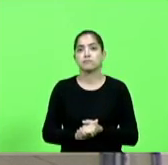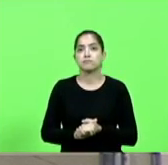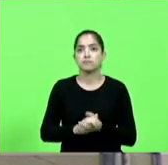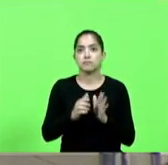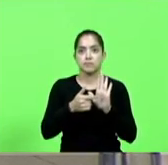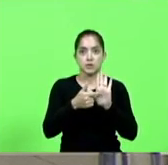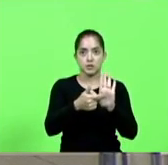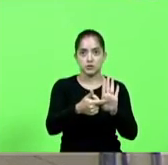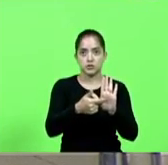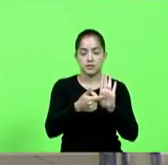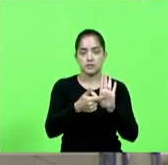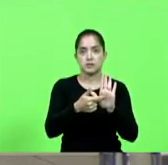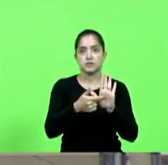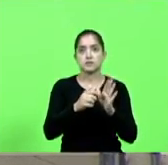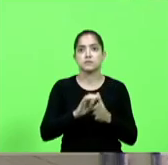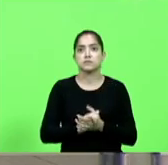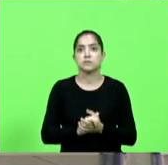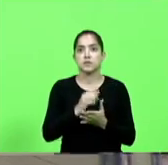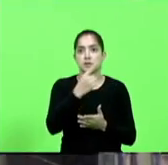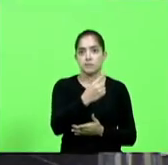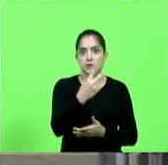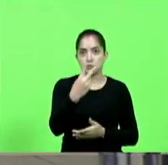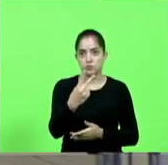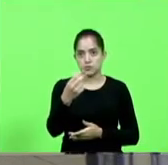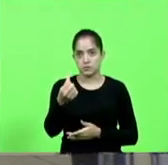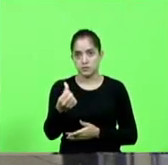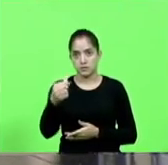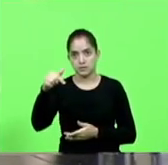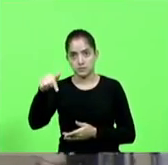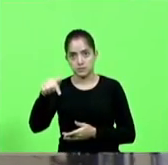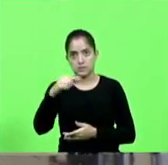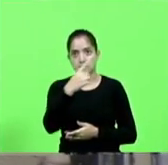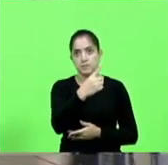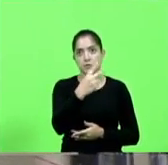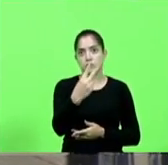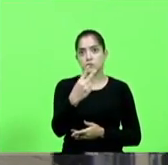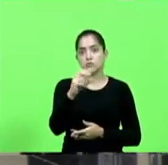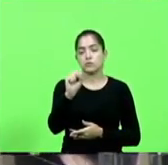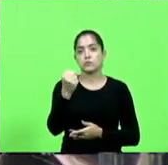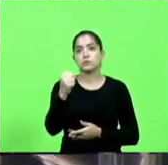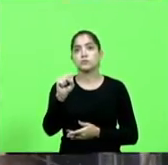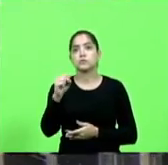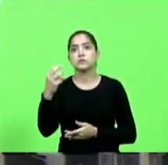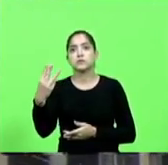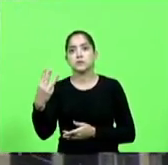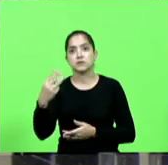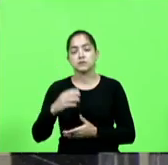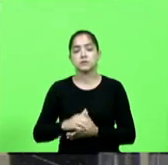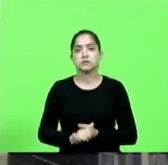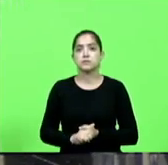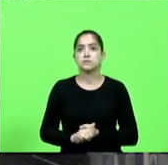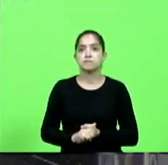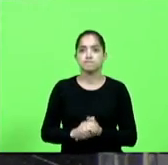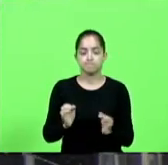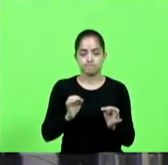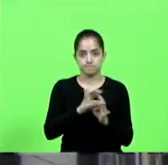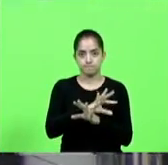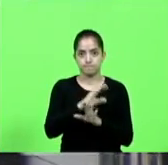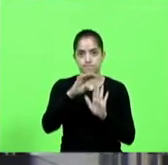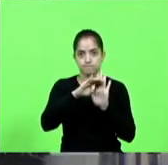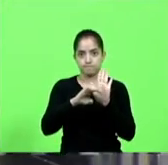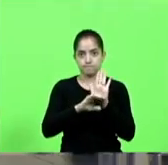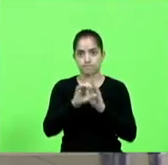indicações. Indicações 1.267 a 1.283. Fim da ordem do dia.